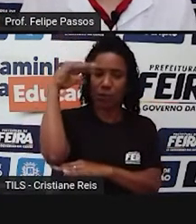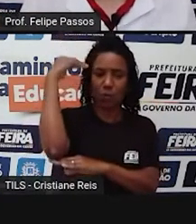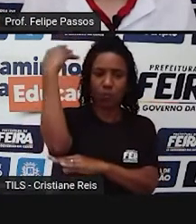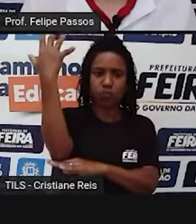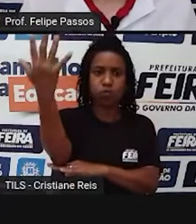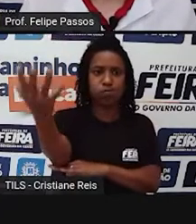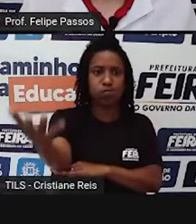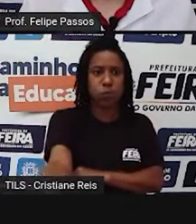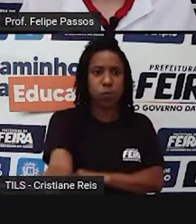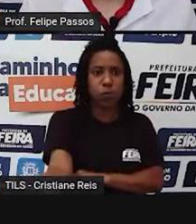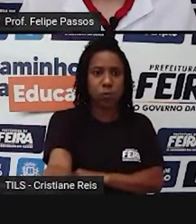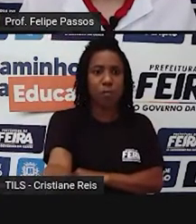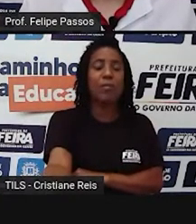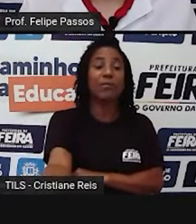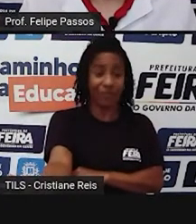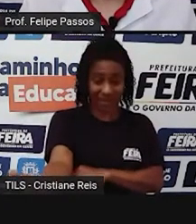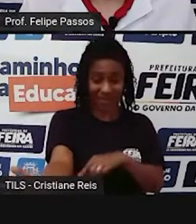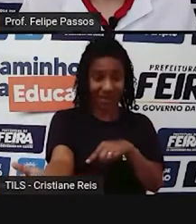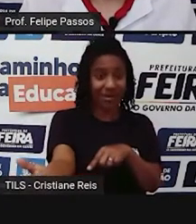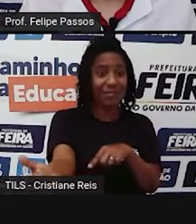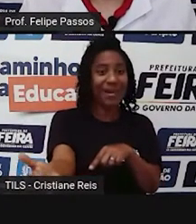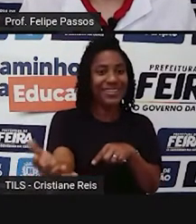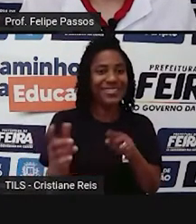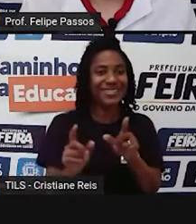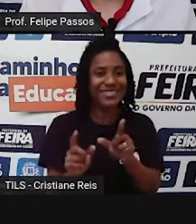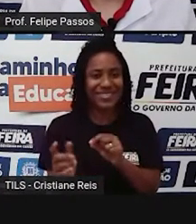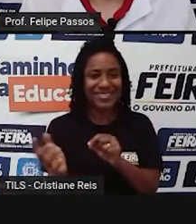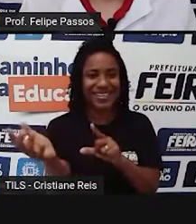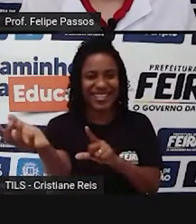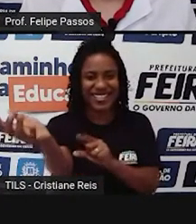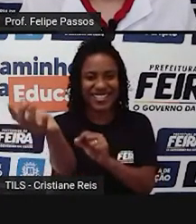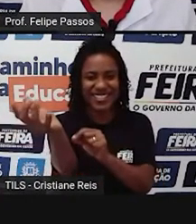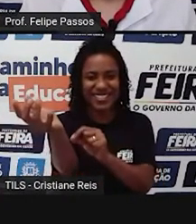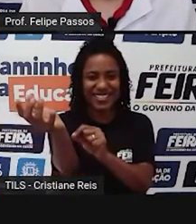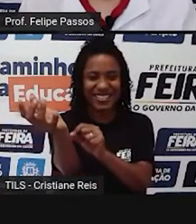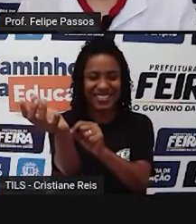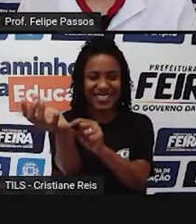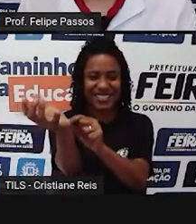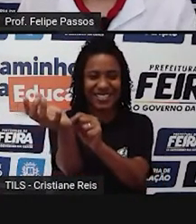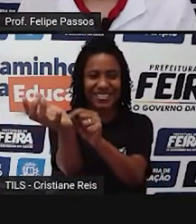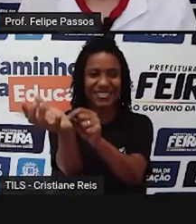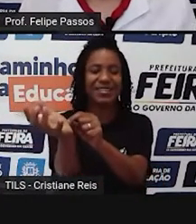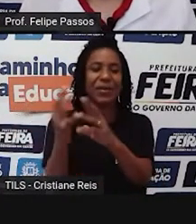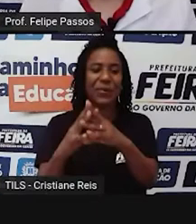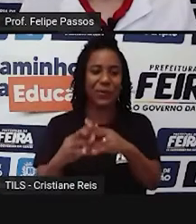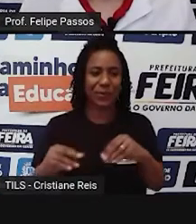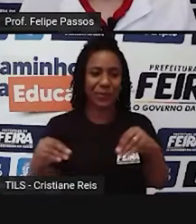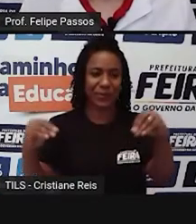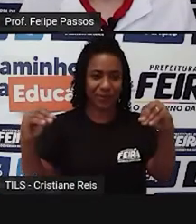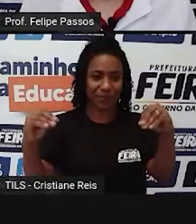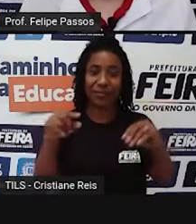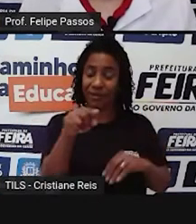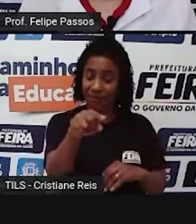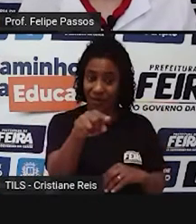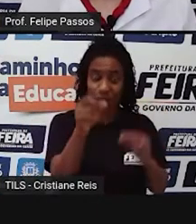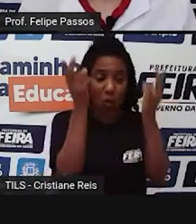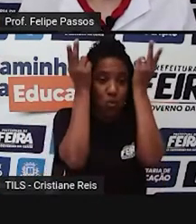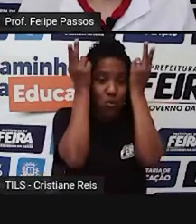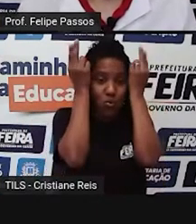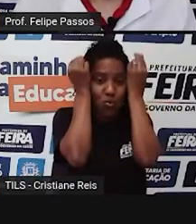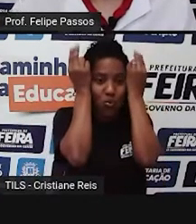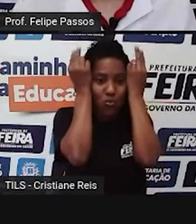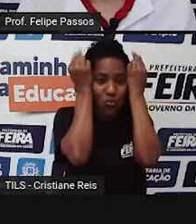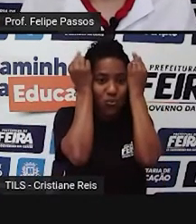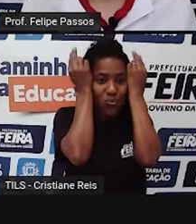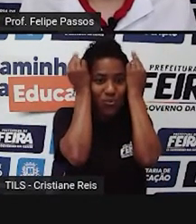ela permite a sobrevivência de uma série de outros organismos, a exemplo do fungo, né? Esse coelho aí cavou essa toca e aí, de